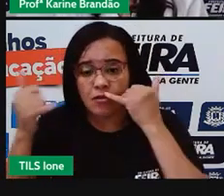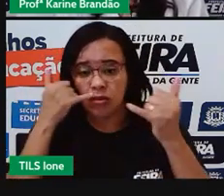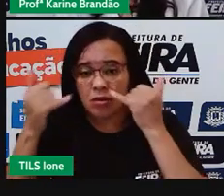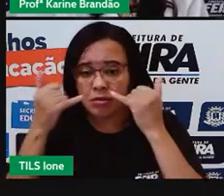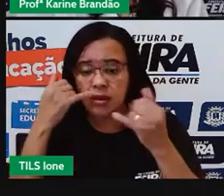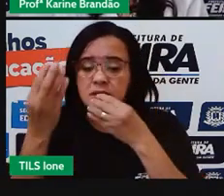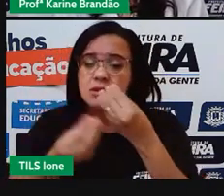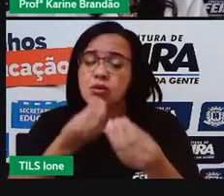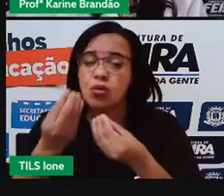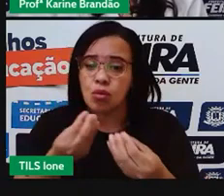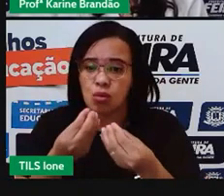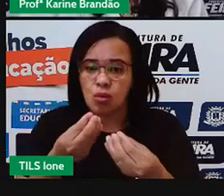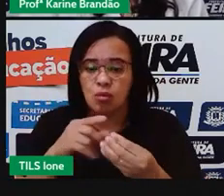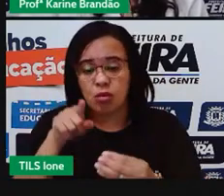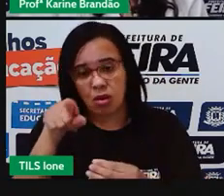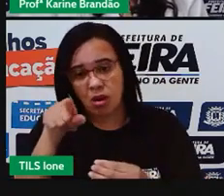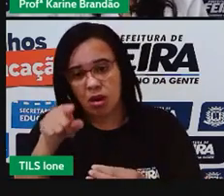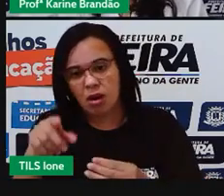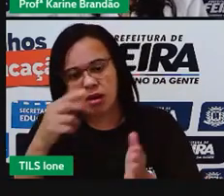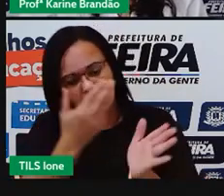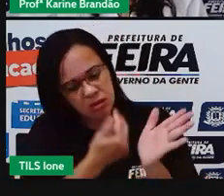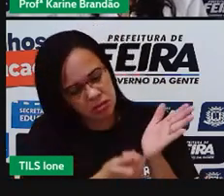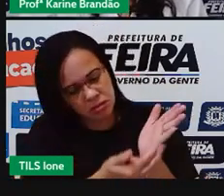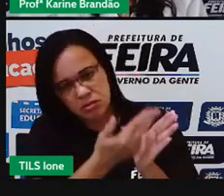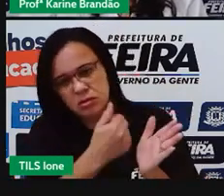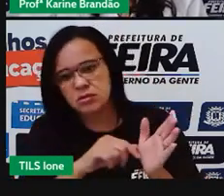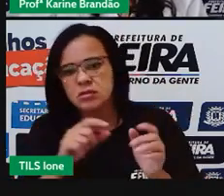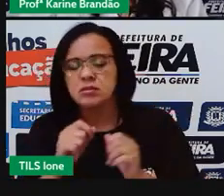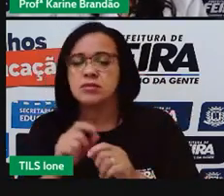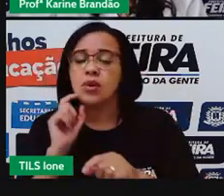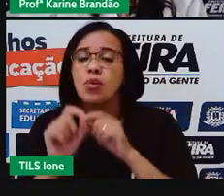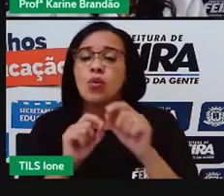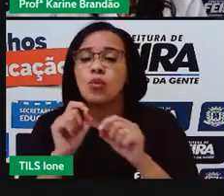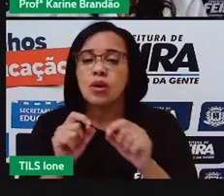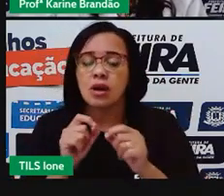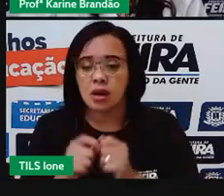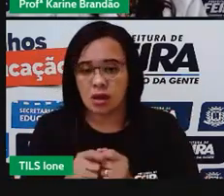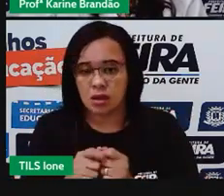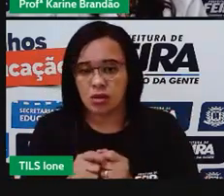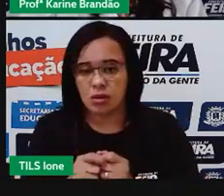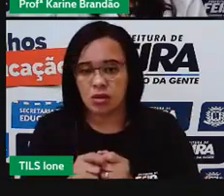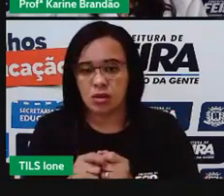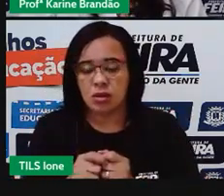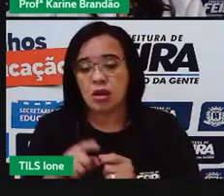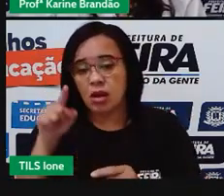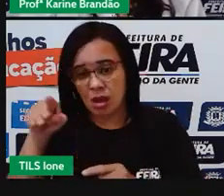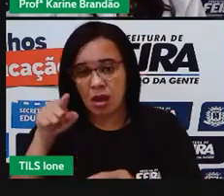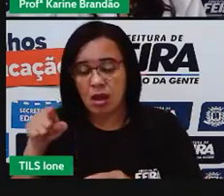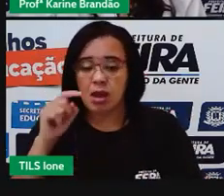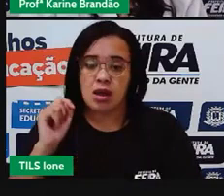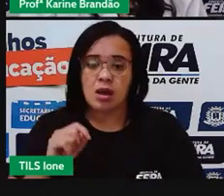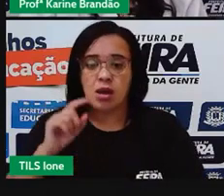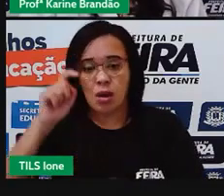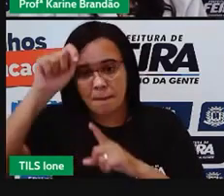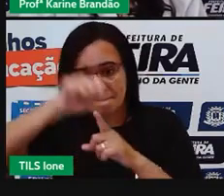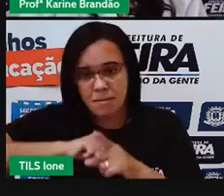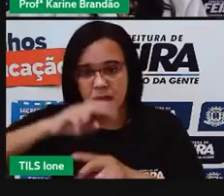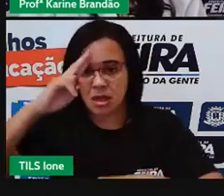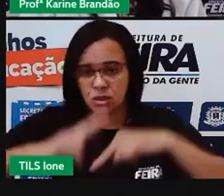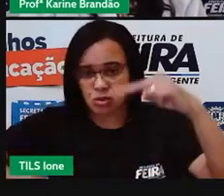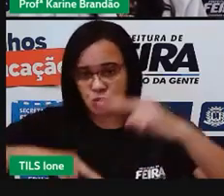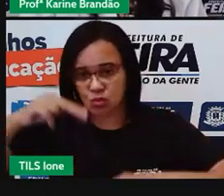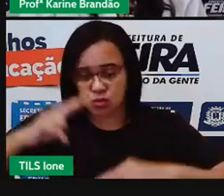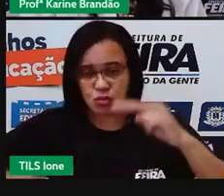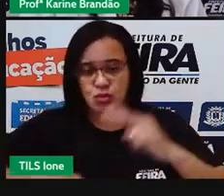por exemplo, esses dados, ó, são do mês de junho de 2021. A ONU